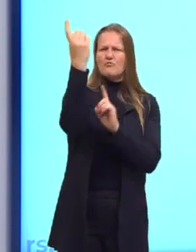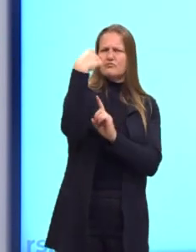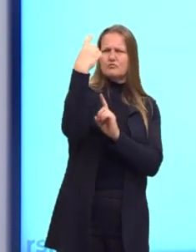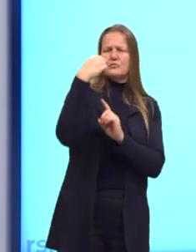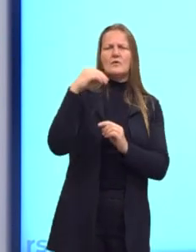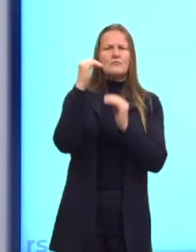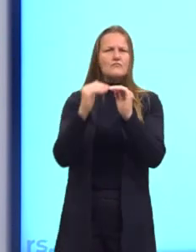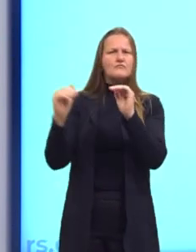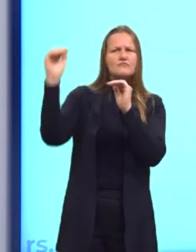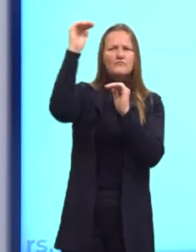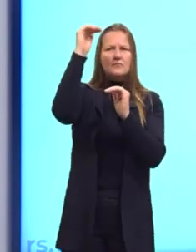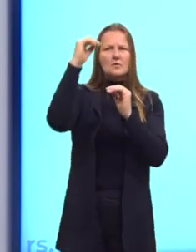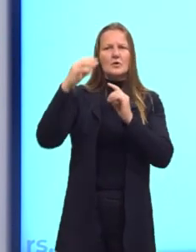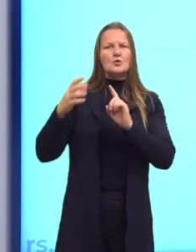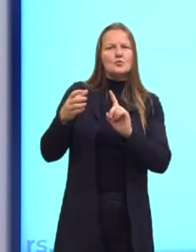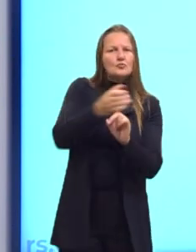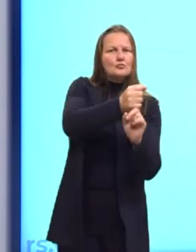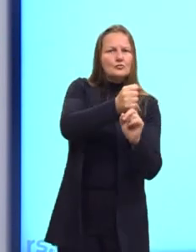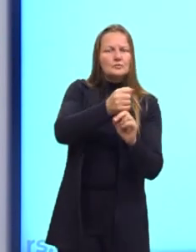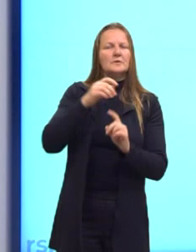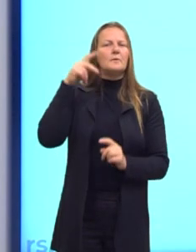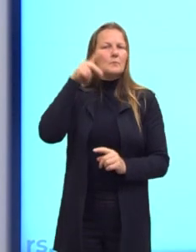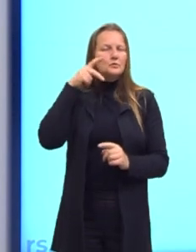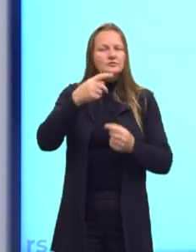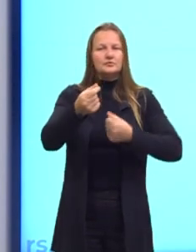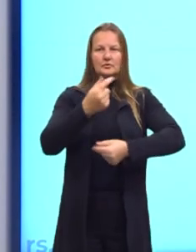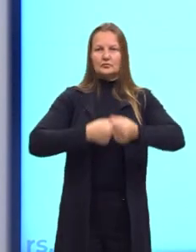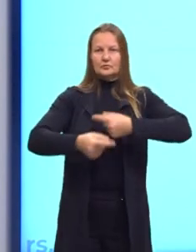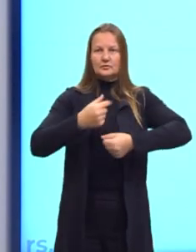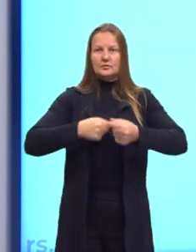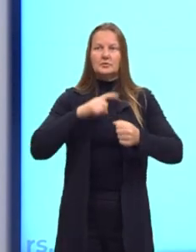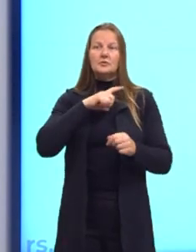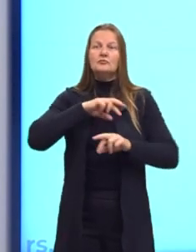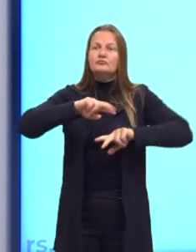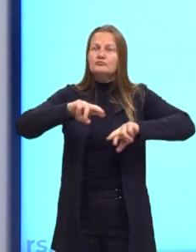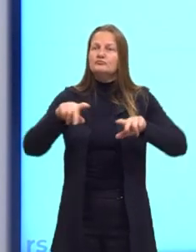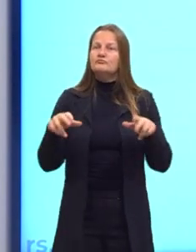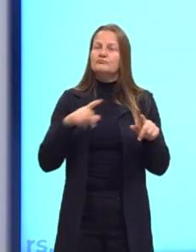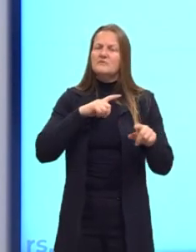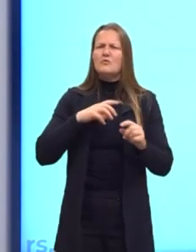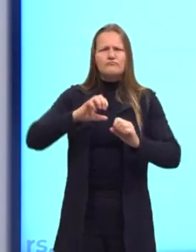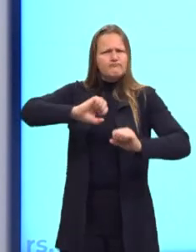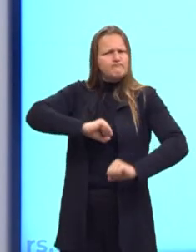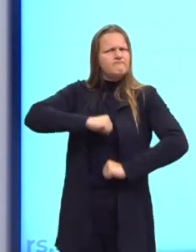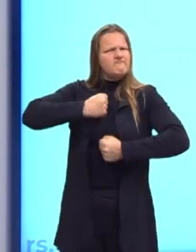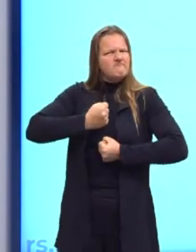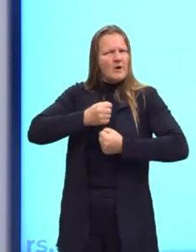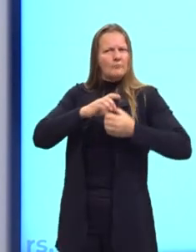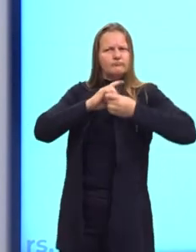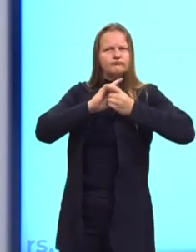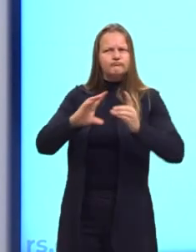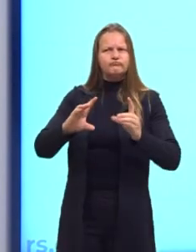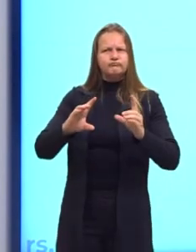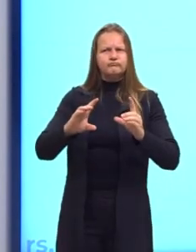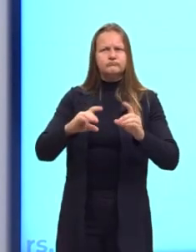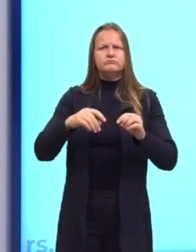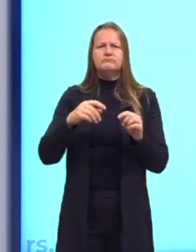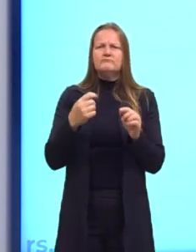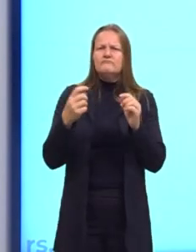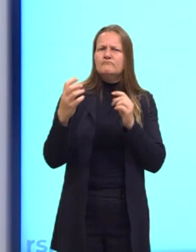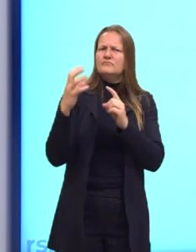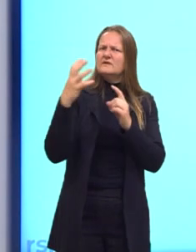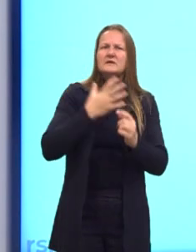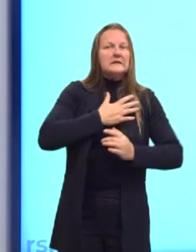elite que domina a economia política, que se revelam em ódio à democracia, ou seja, a recusa